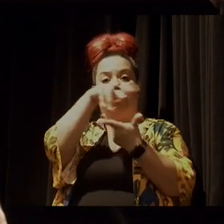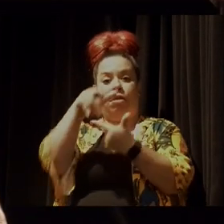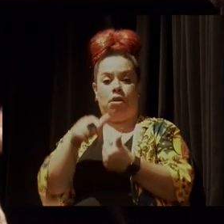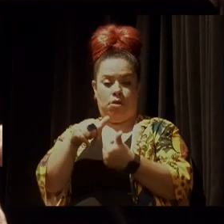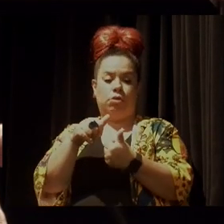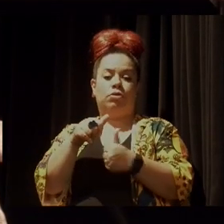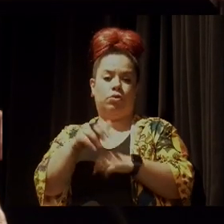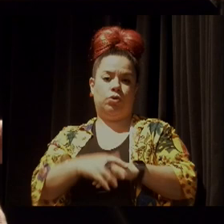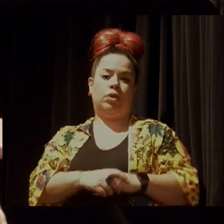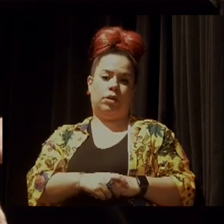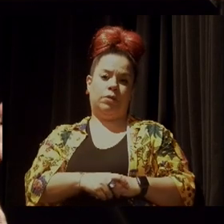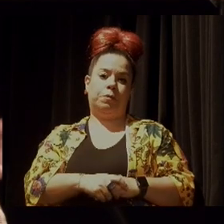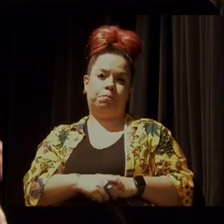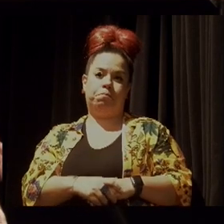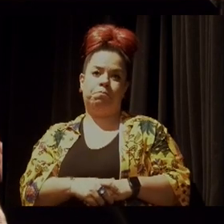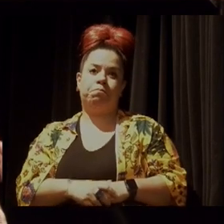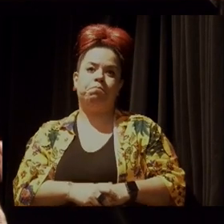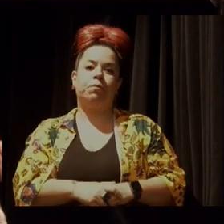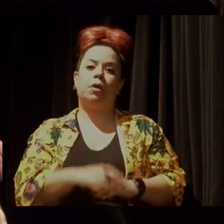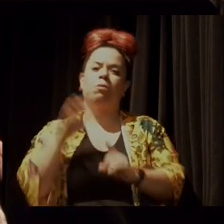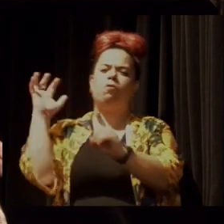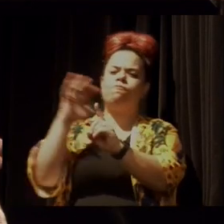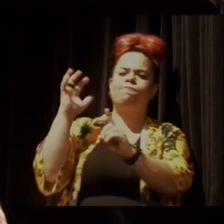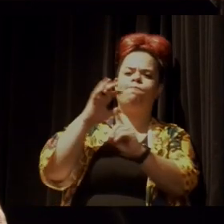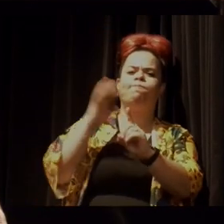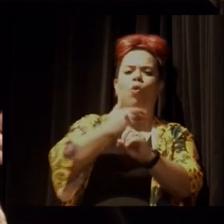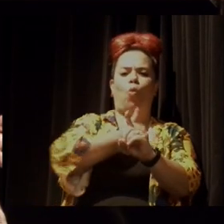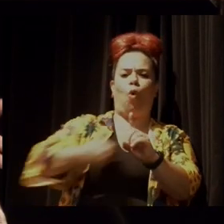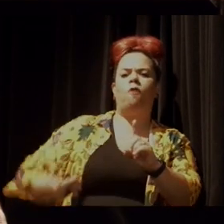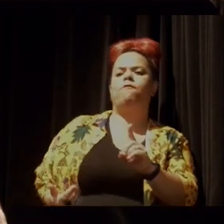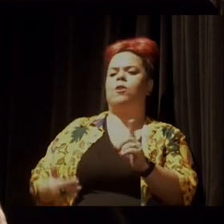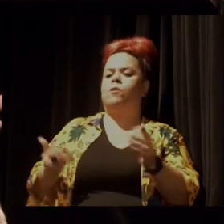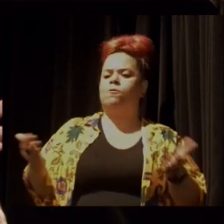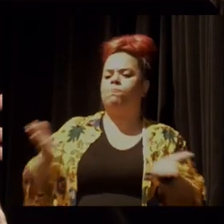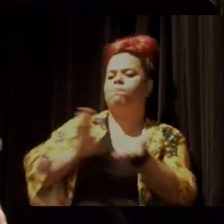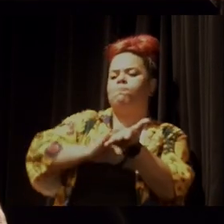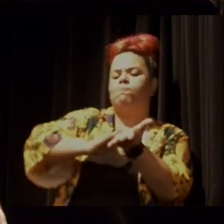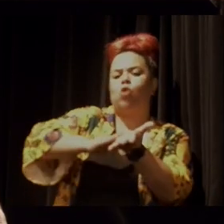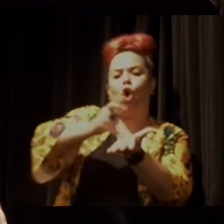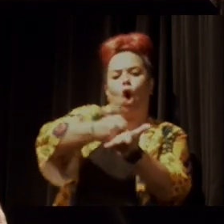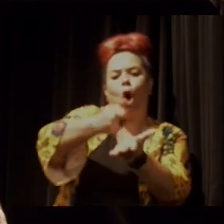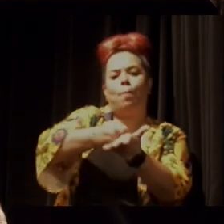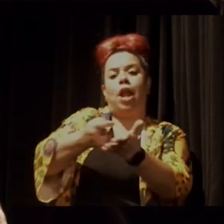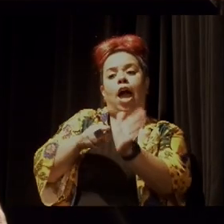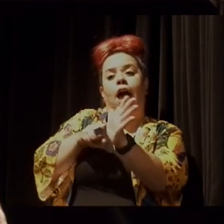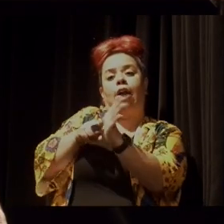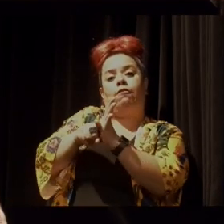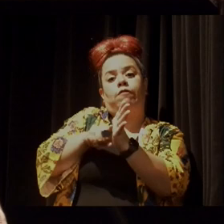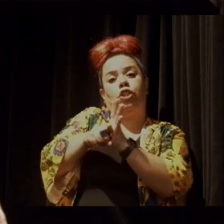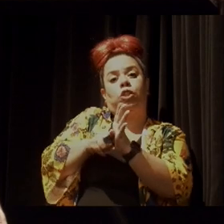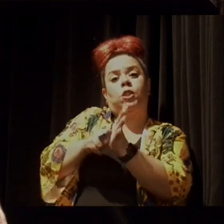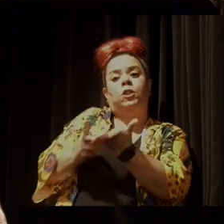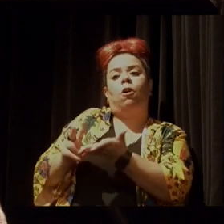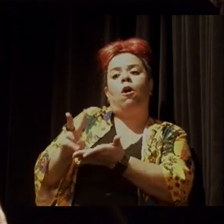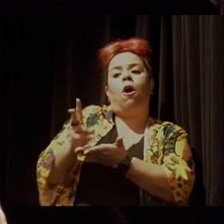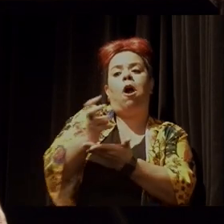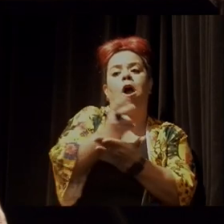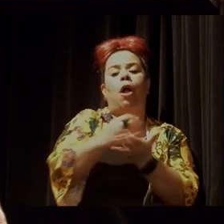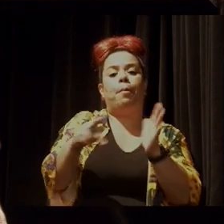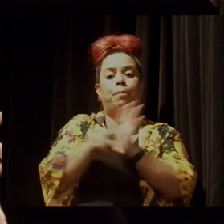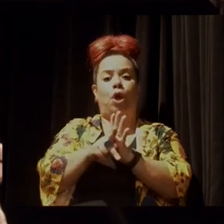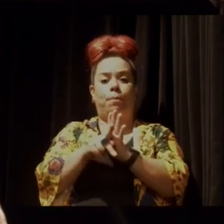pressionar o governo brasileiro pela investigação, apuração do assassinato do meu pai